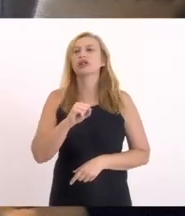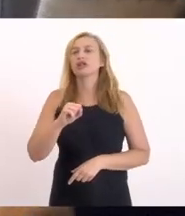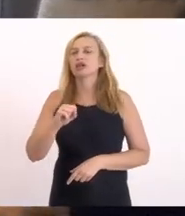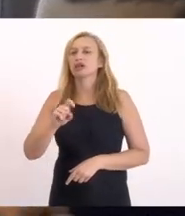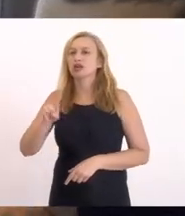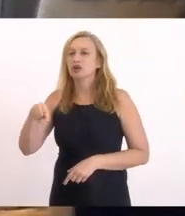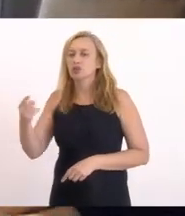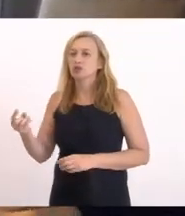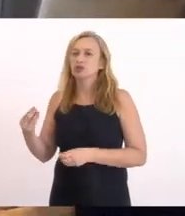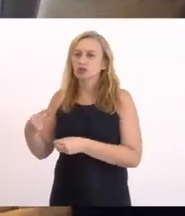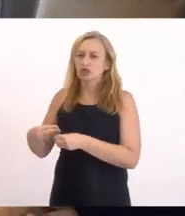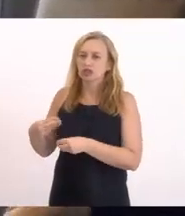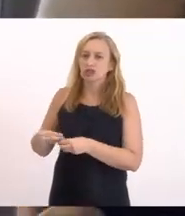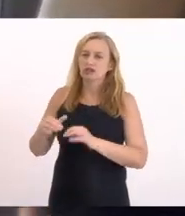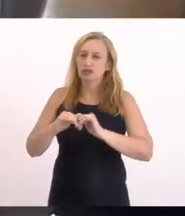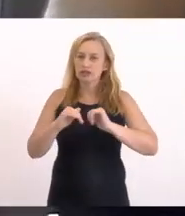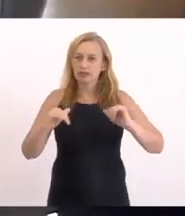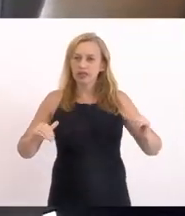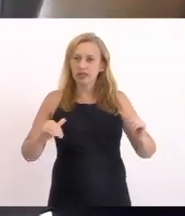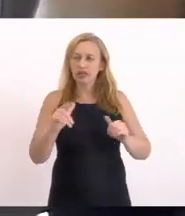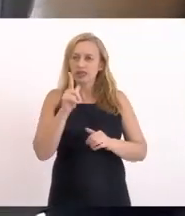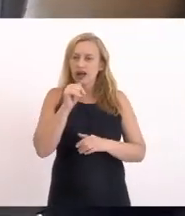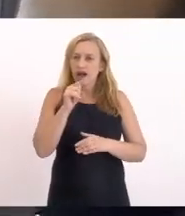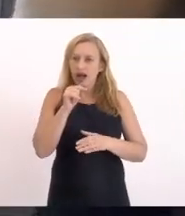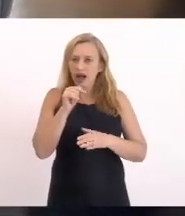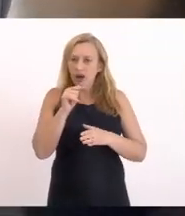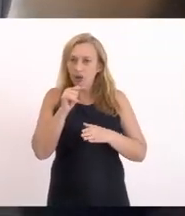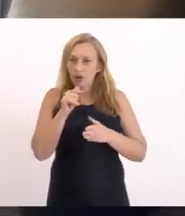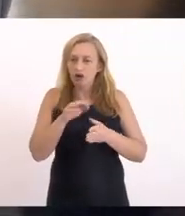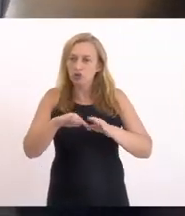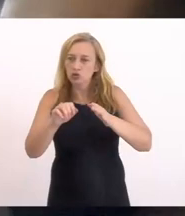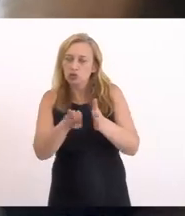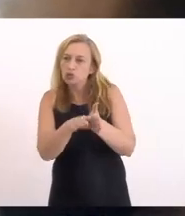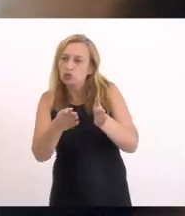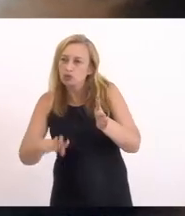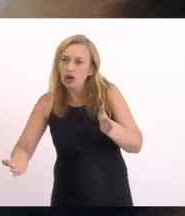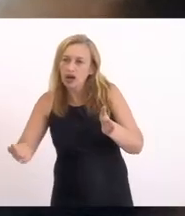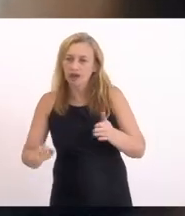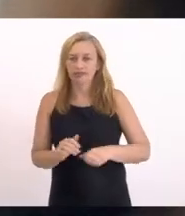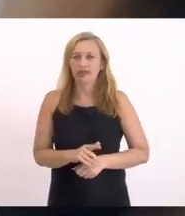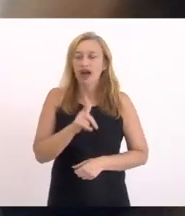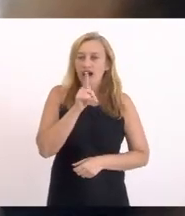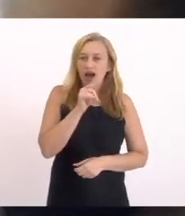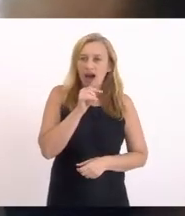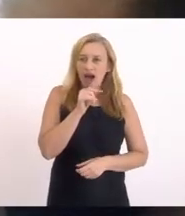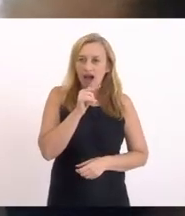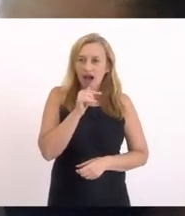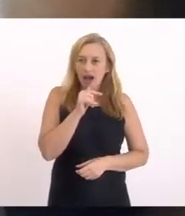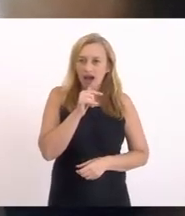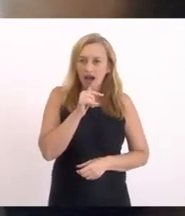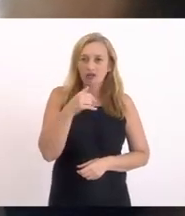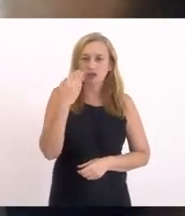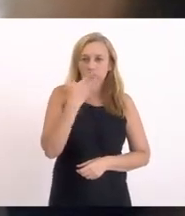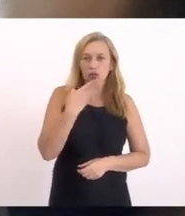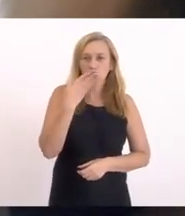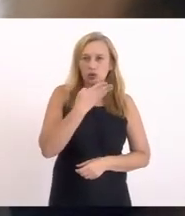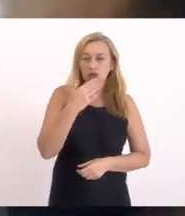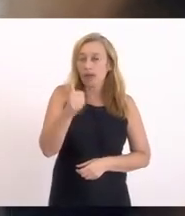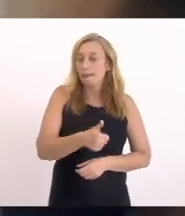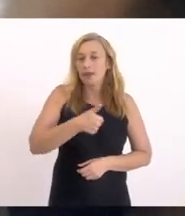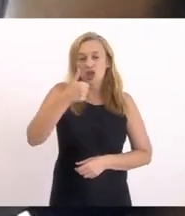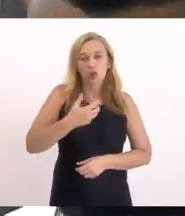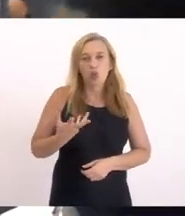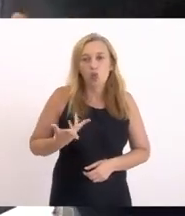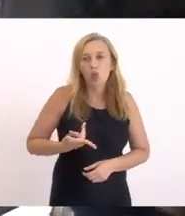faz Uma separação Entre as águas do mar E faz com que A água potável De Jaconé Seja uma das melhores